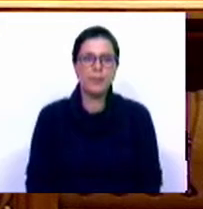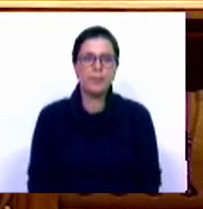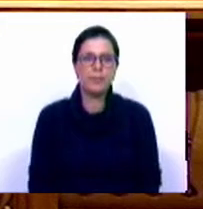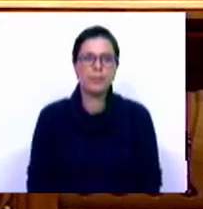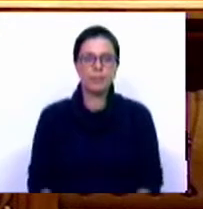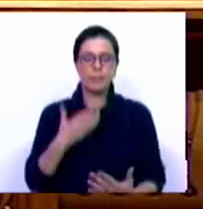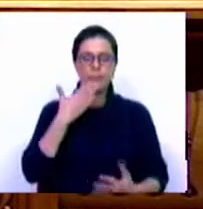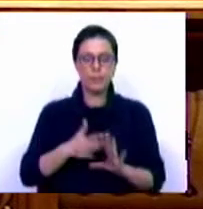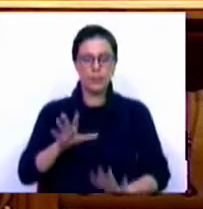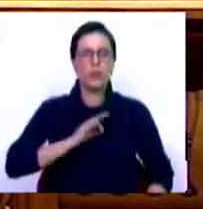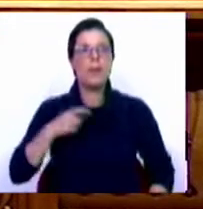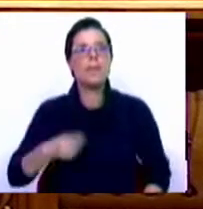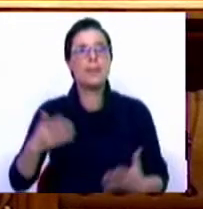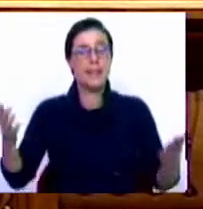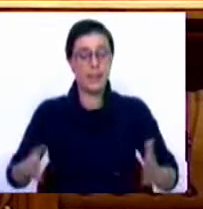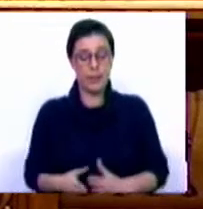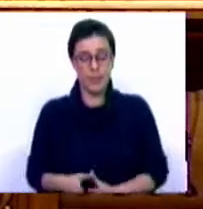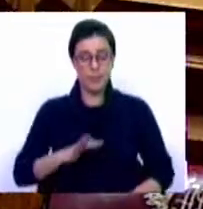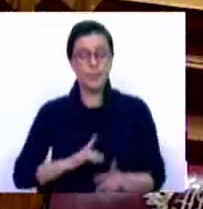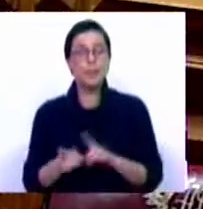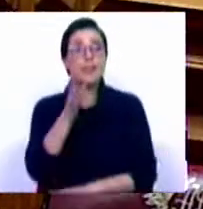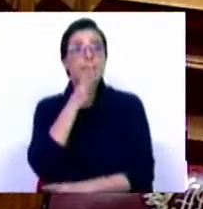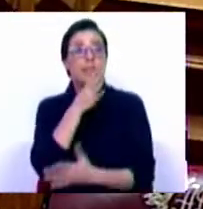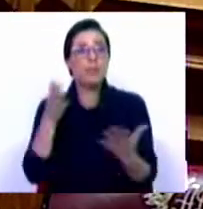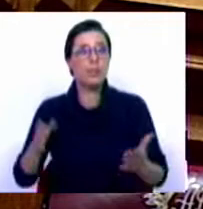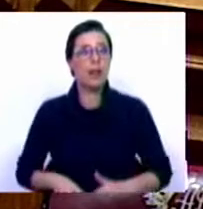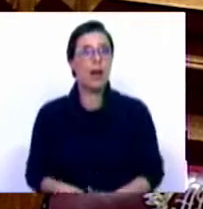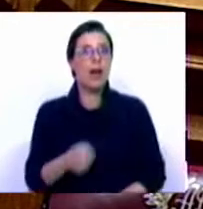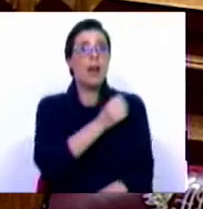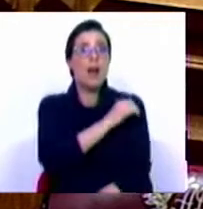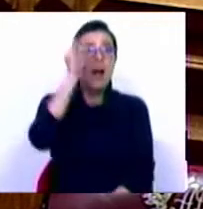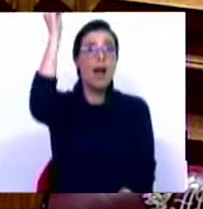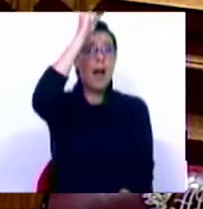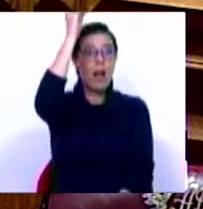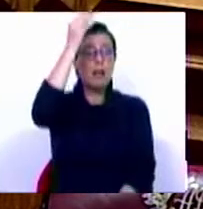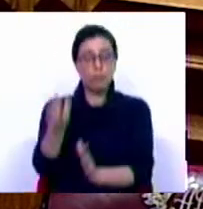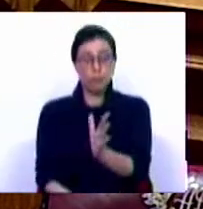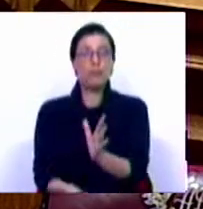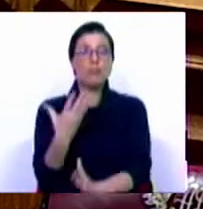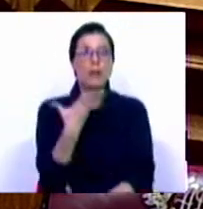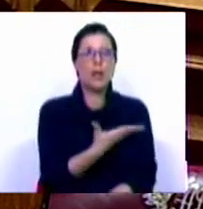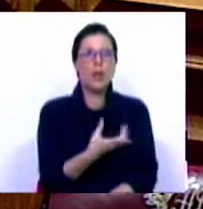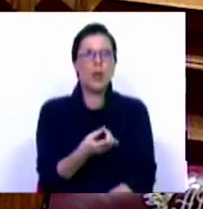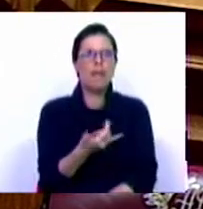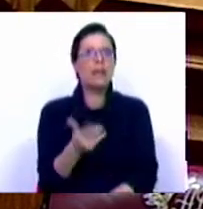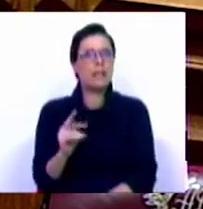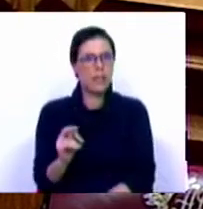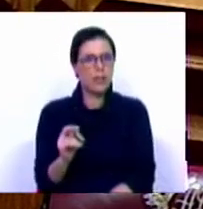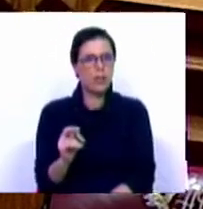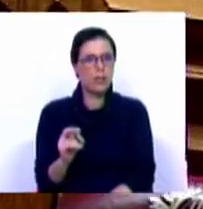Obrigado, Sr. Presidente, Sras. e Srs. Deputados. A Casa do Alentejo, fundada em 1923,